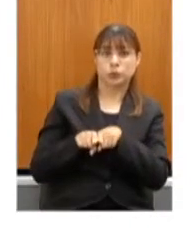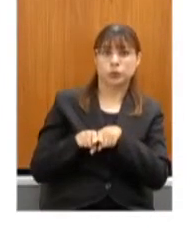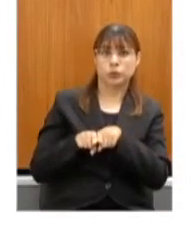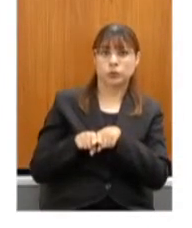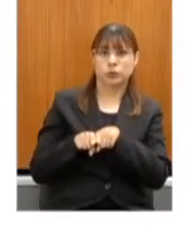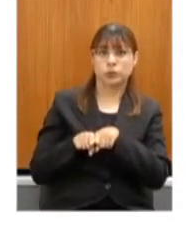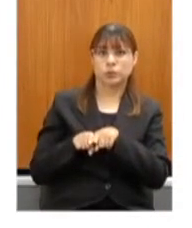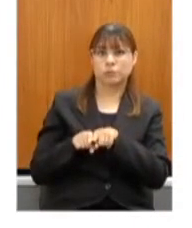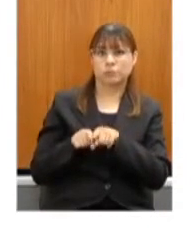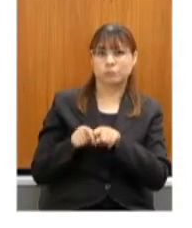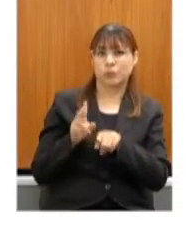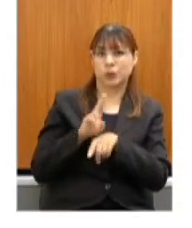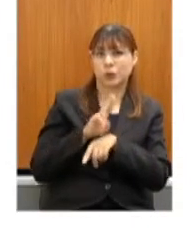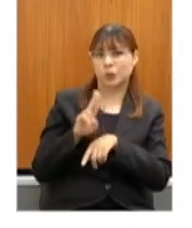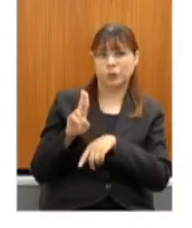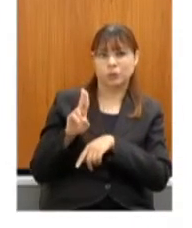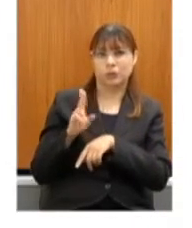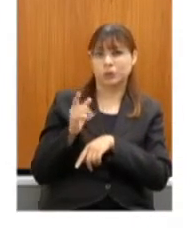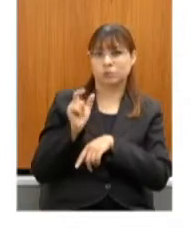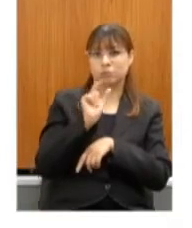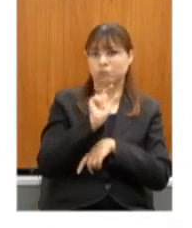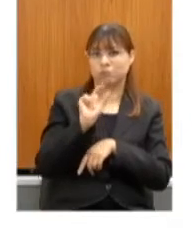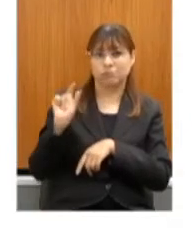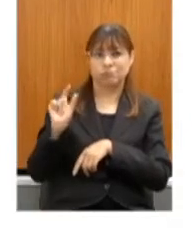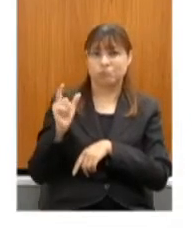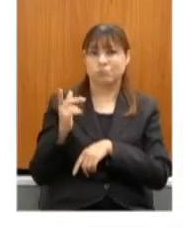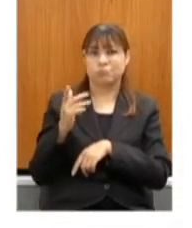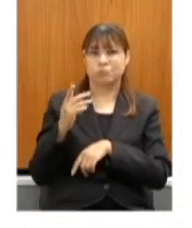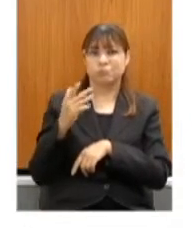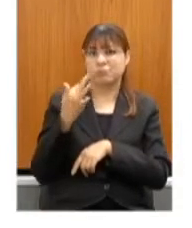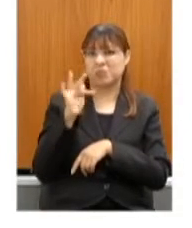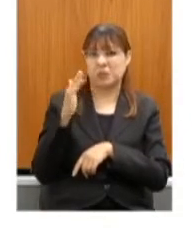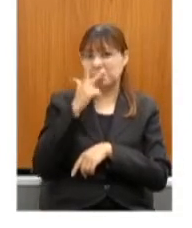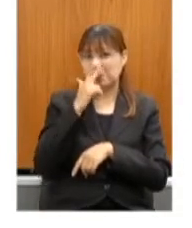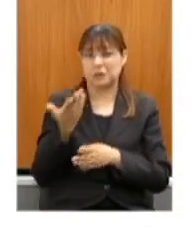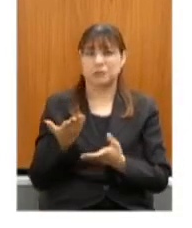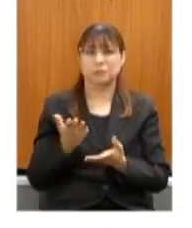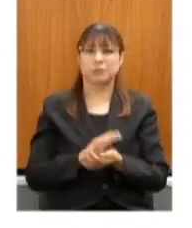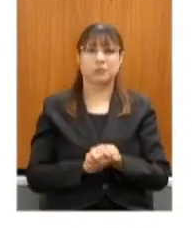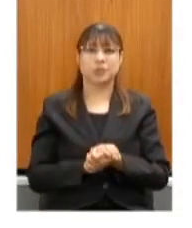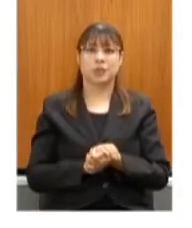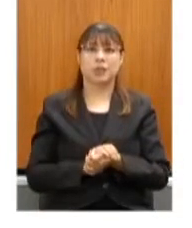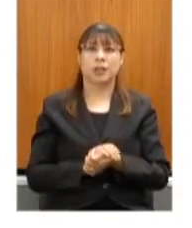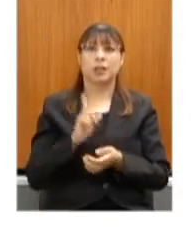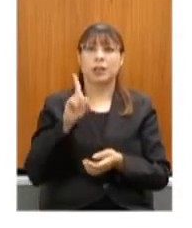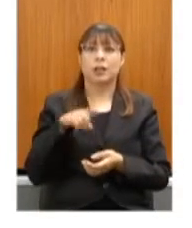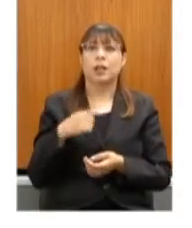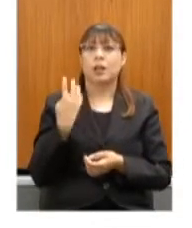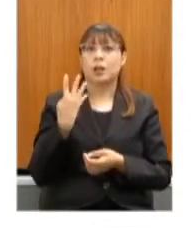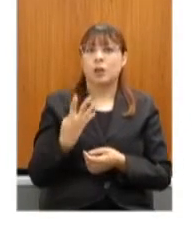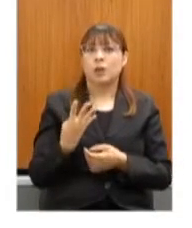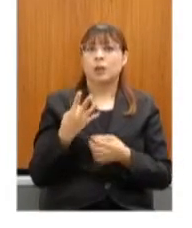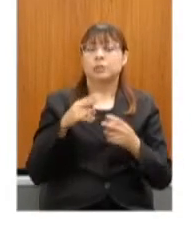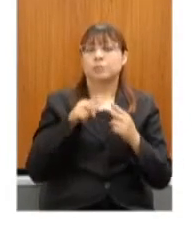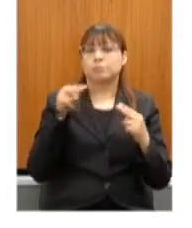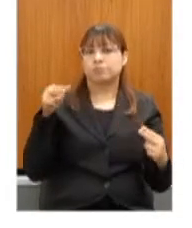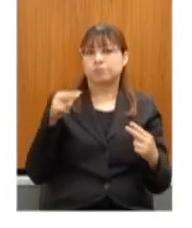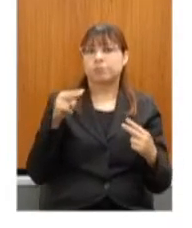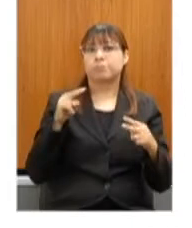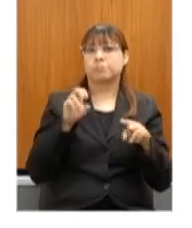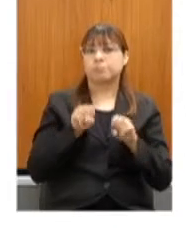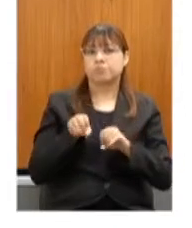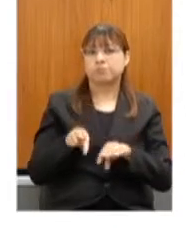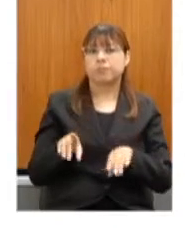Lisboa Food Towers, participação na Abave, quatro webinars sobre